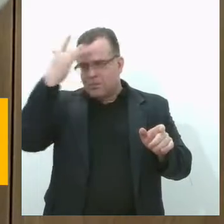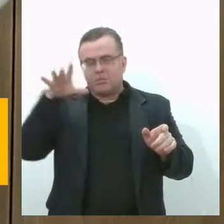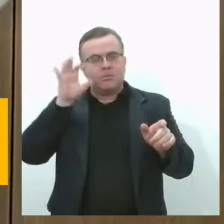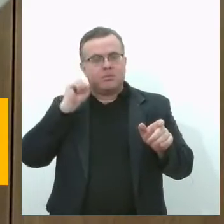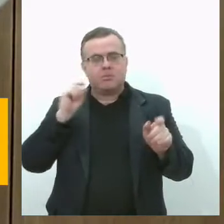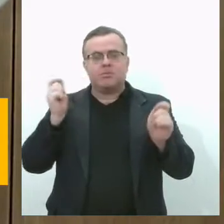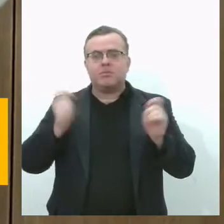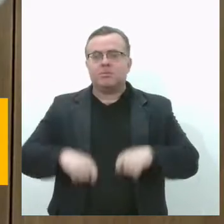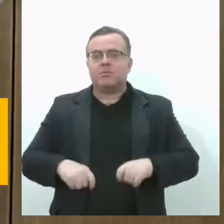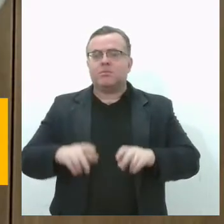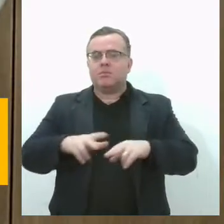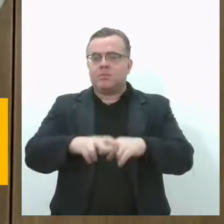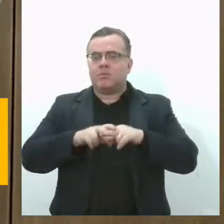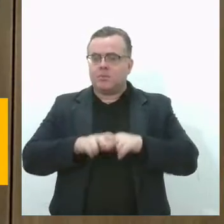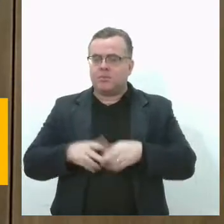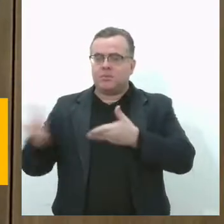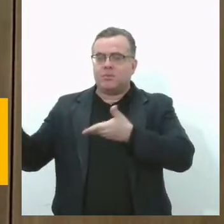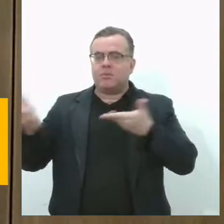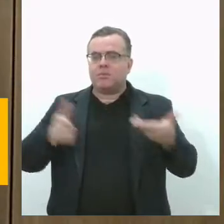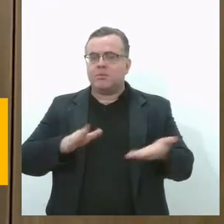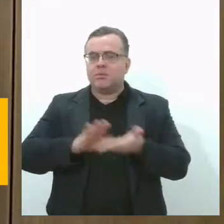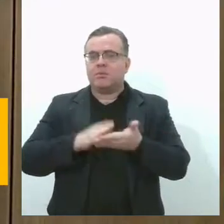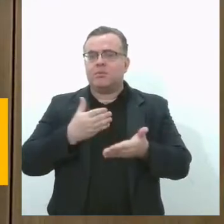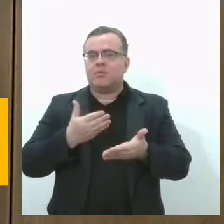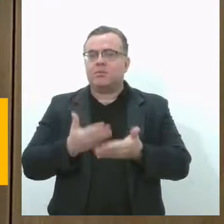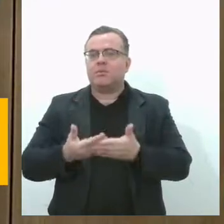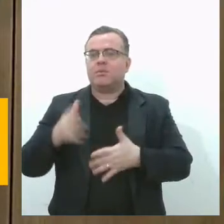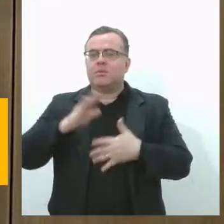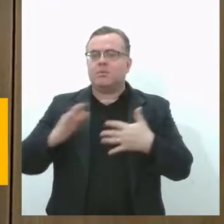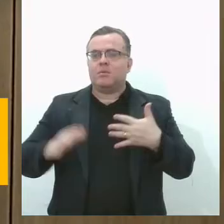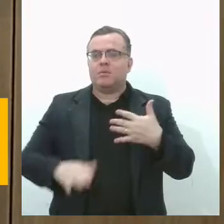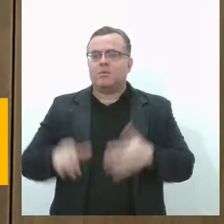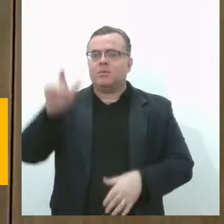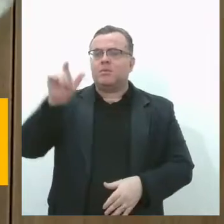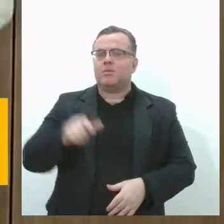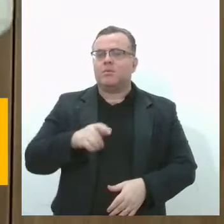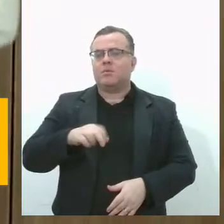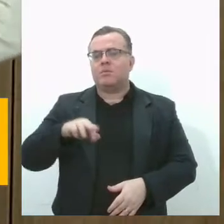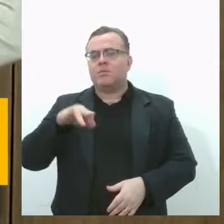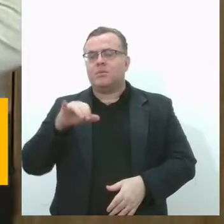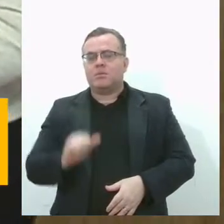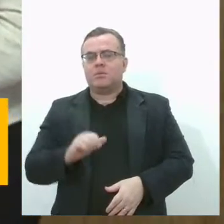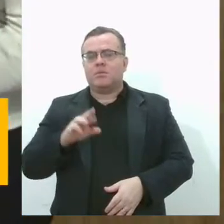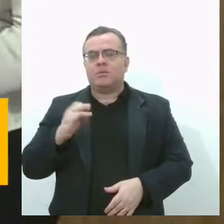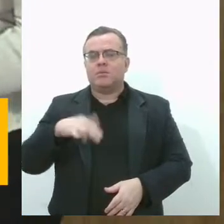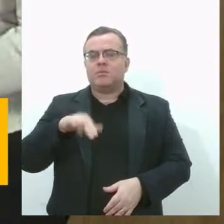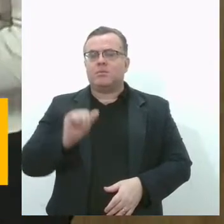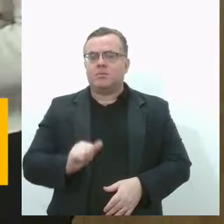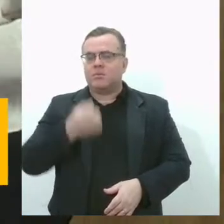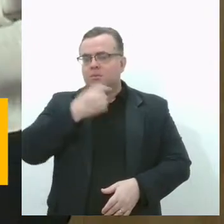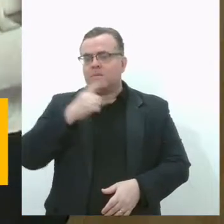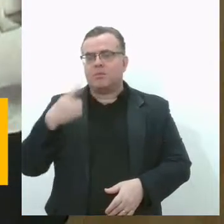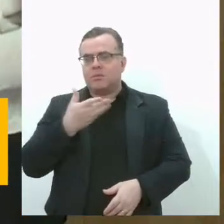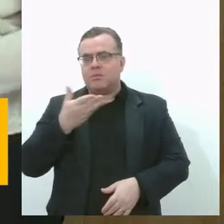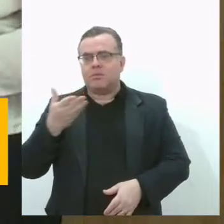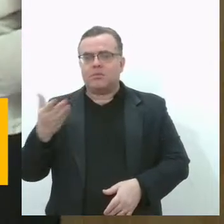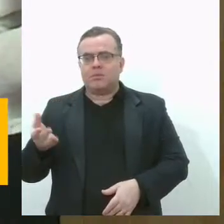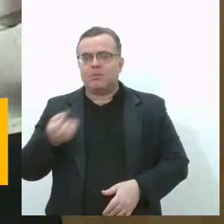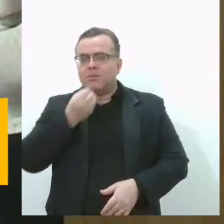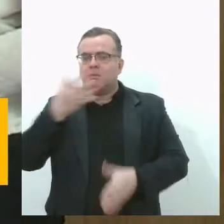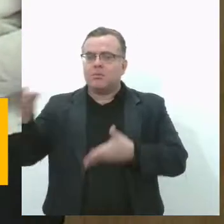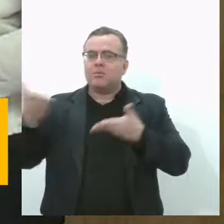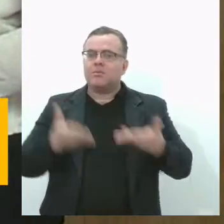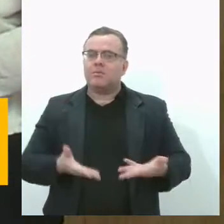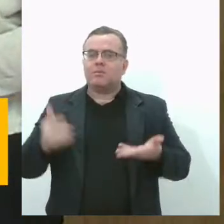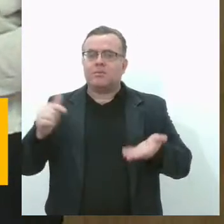assunto, eu converso agora com a intérprete de Libras, Maria Cristina de Oliveira. Bom dia, Maria Cristina. Seja bem-vinda ao JA